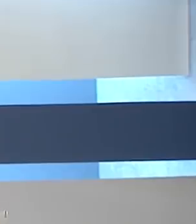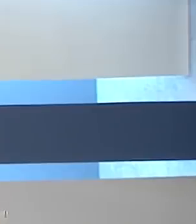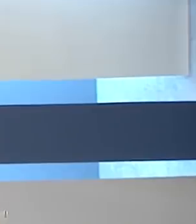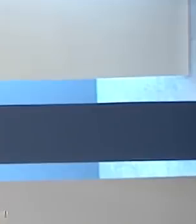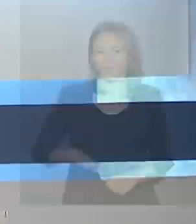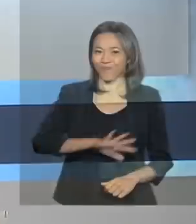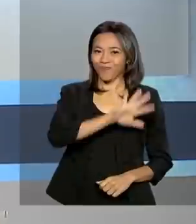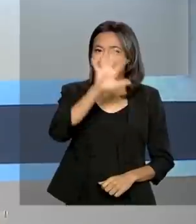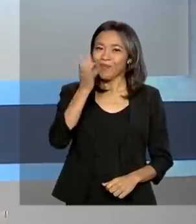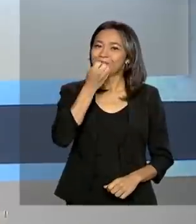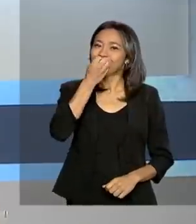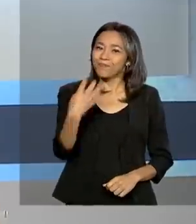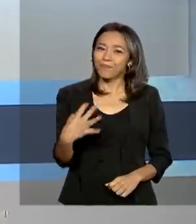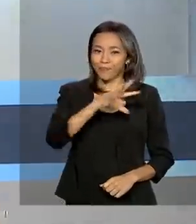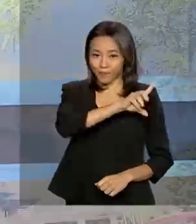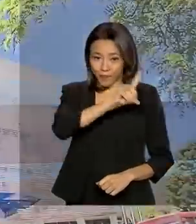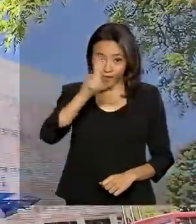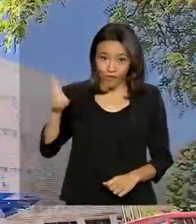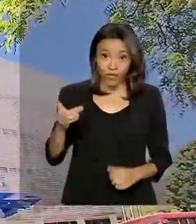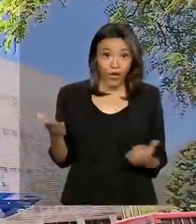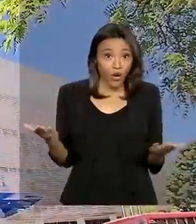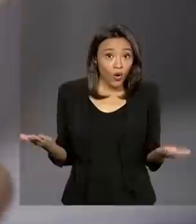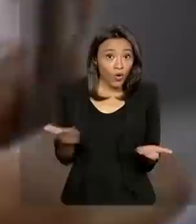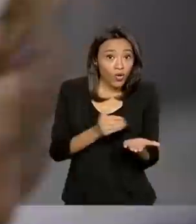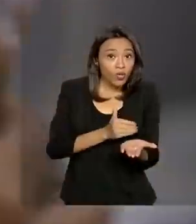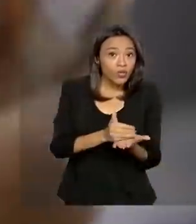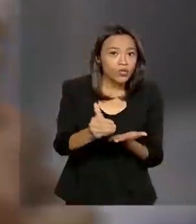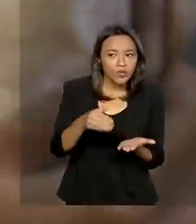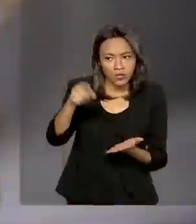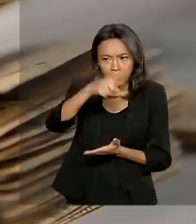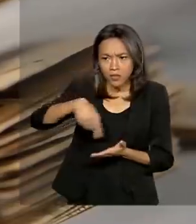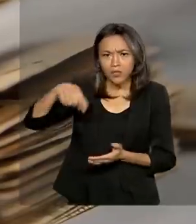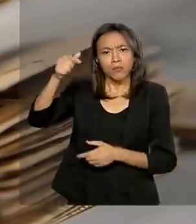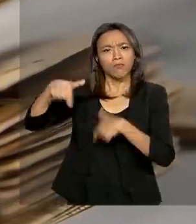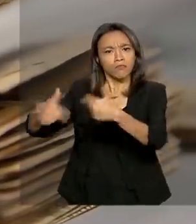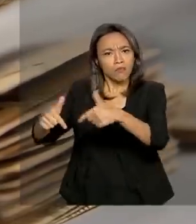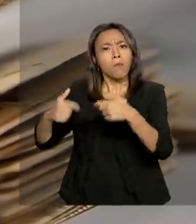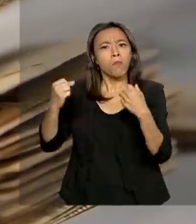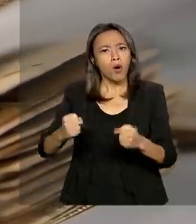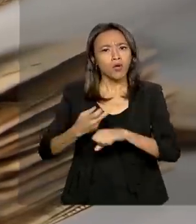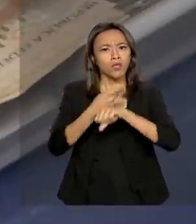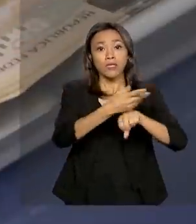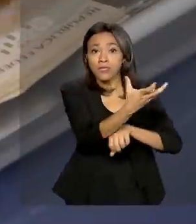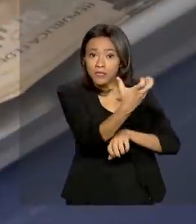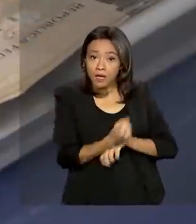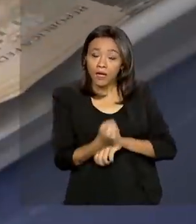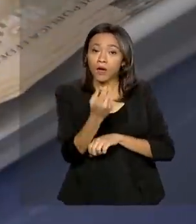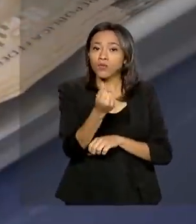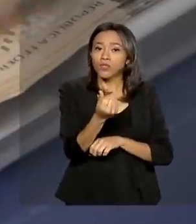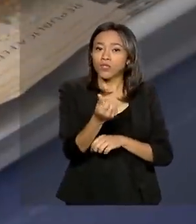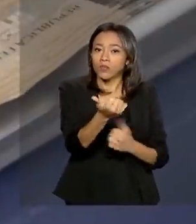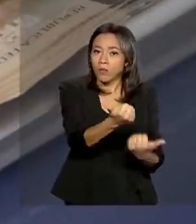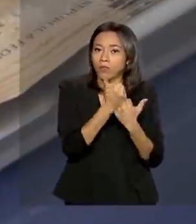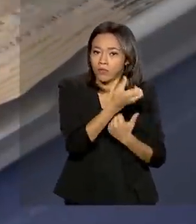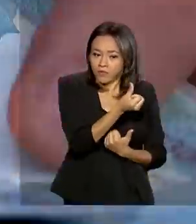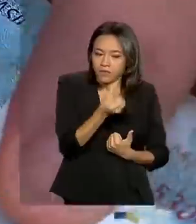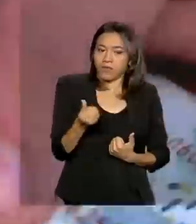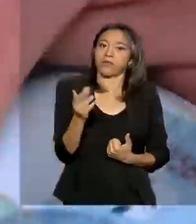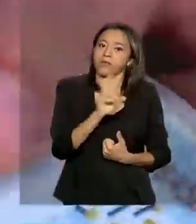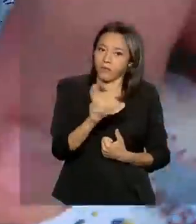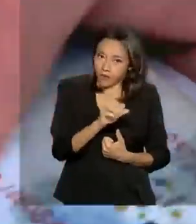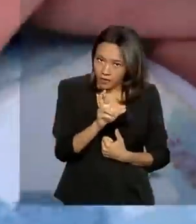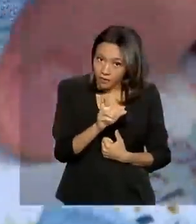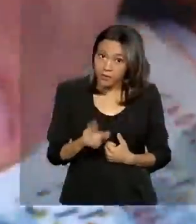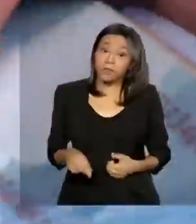Olá, bom dia. A partir de hoje, trabalhadores podem sacar em dinheiro o auxílio emergencial de 600 reais.